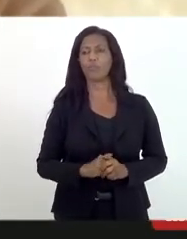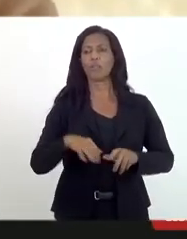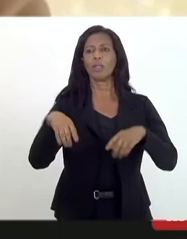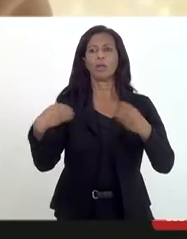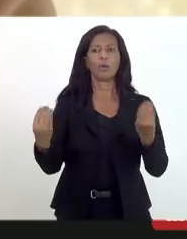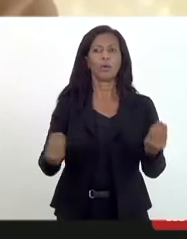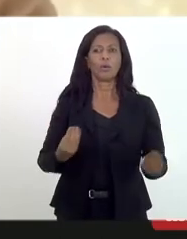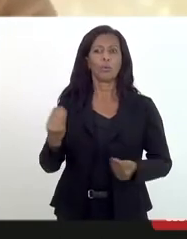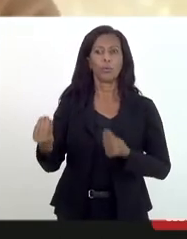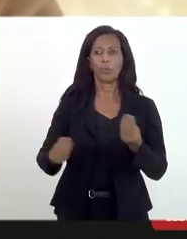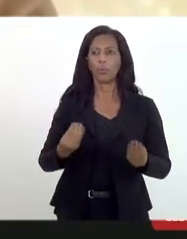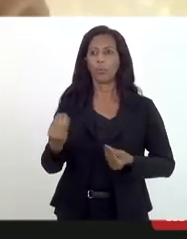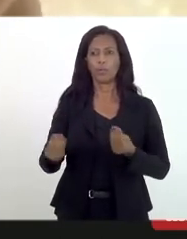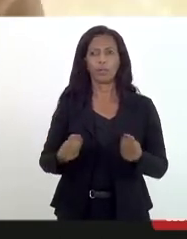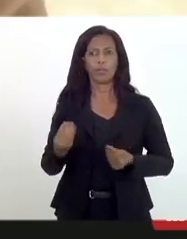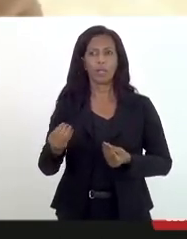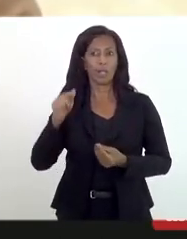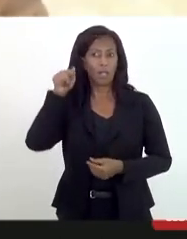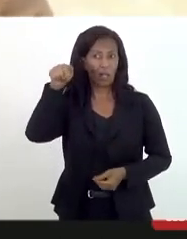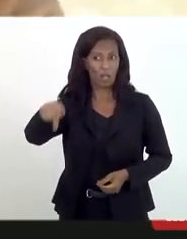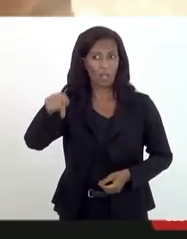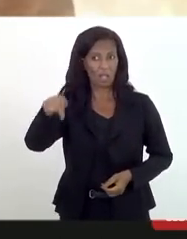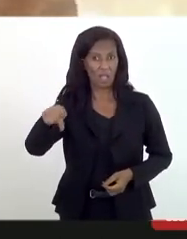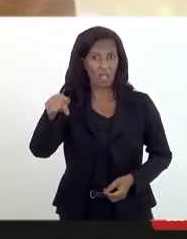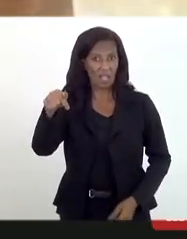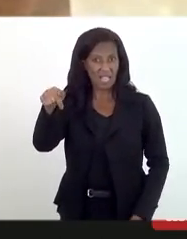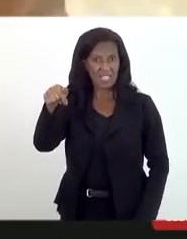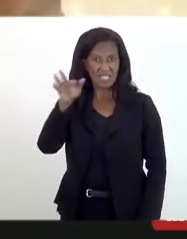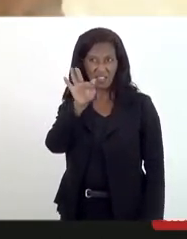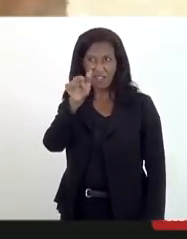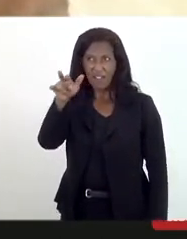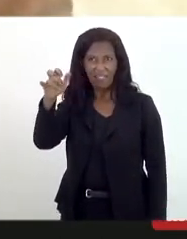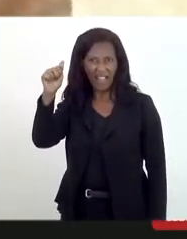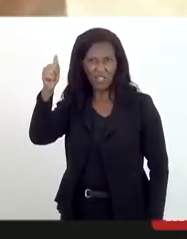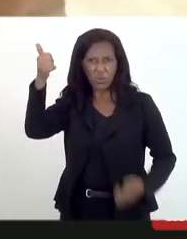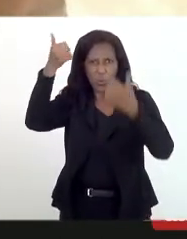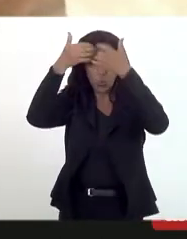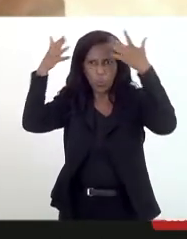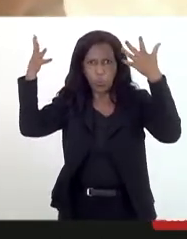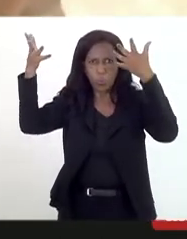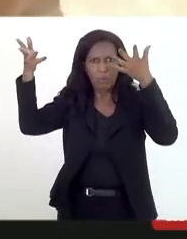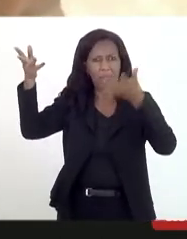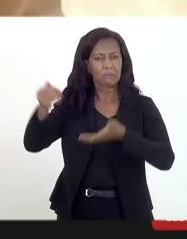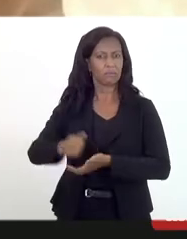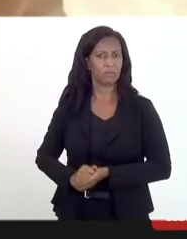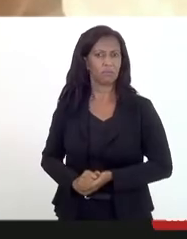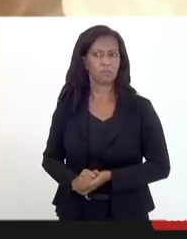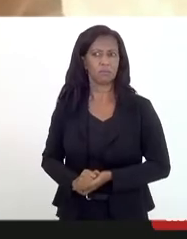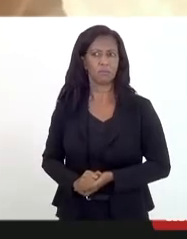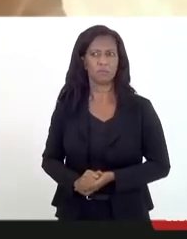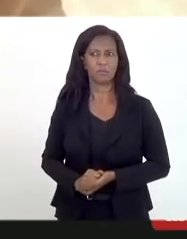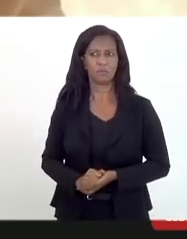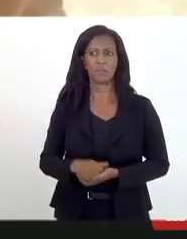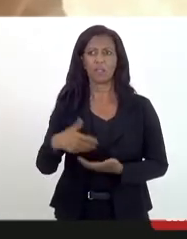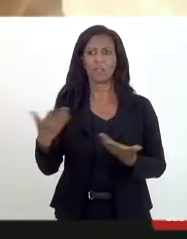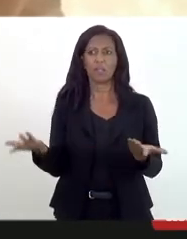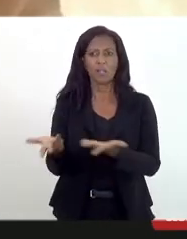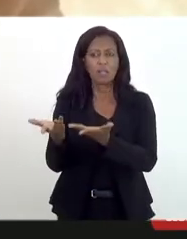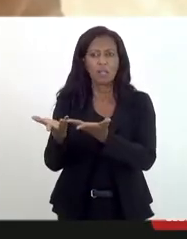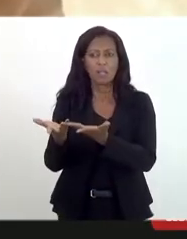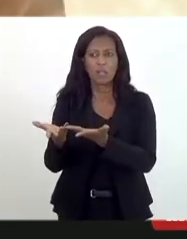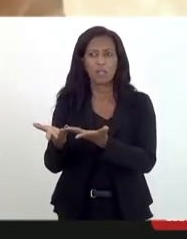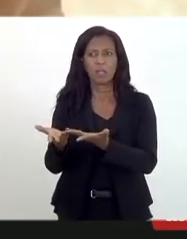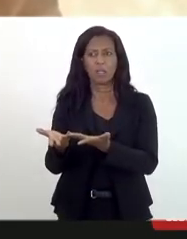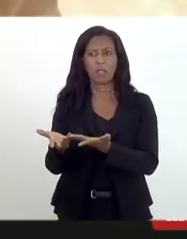a Tia Ju e a Márcio, esse fanático, é que é o grande, é o grande risco do